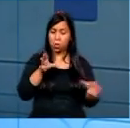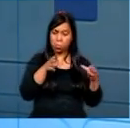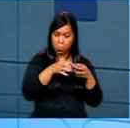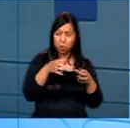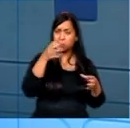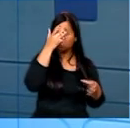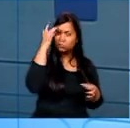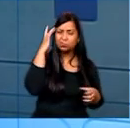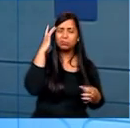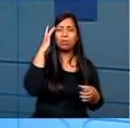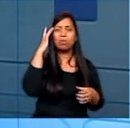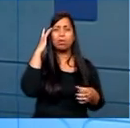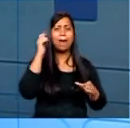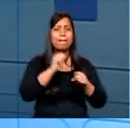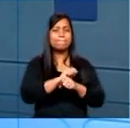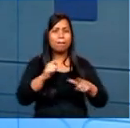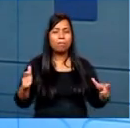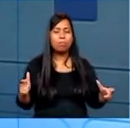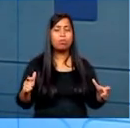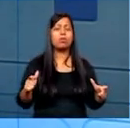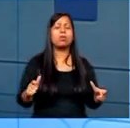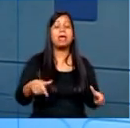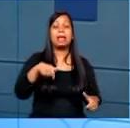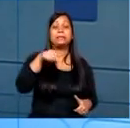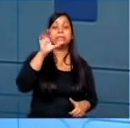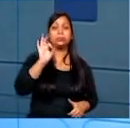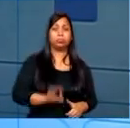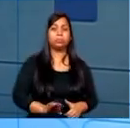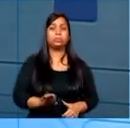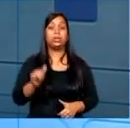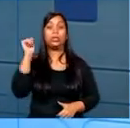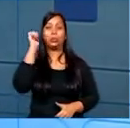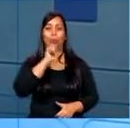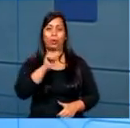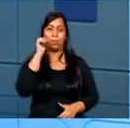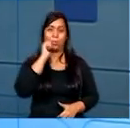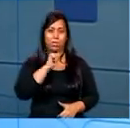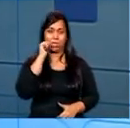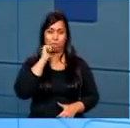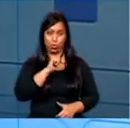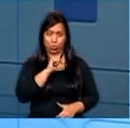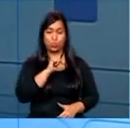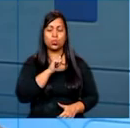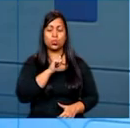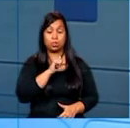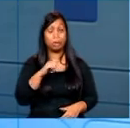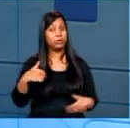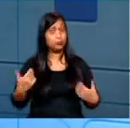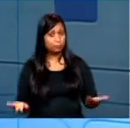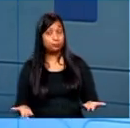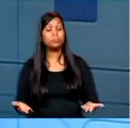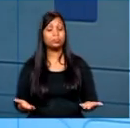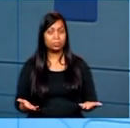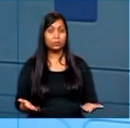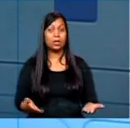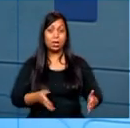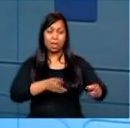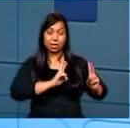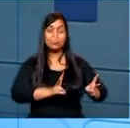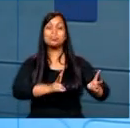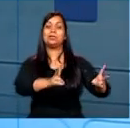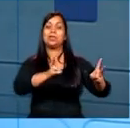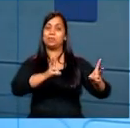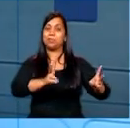público, a grande maioria, 70% feminino. E engraçado que esse é o público que